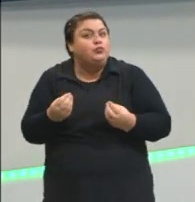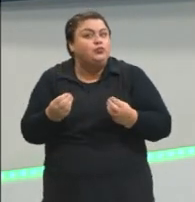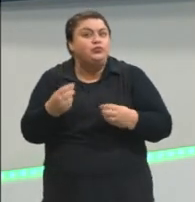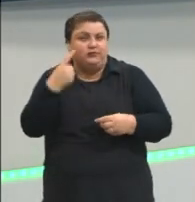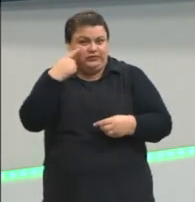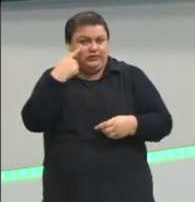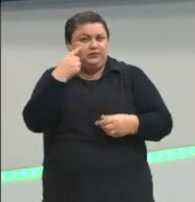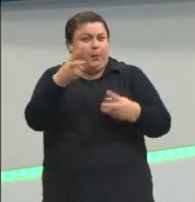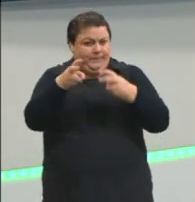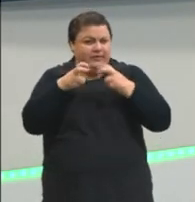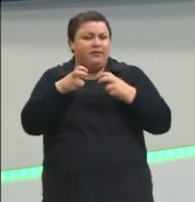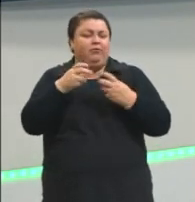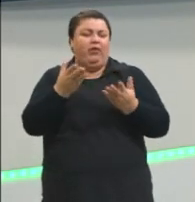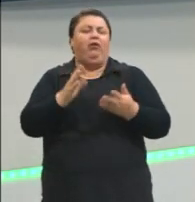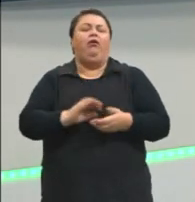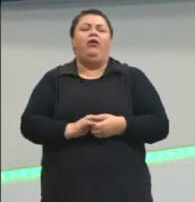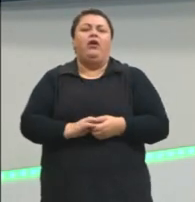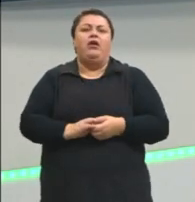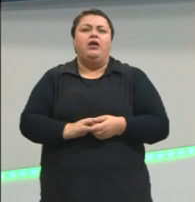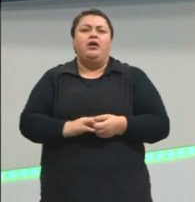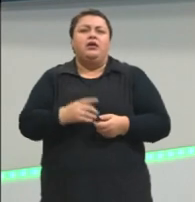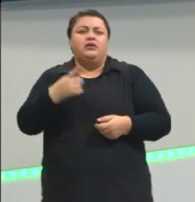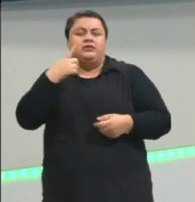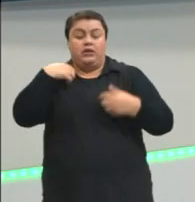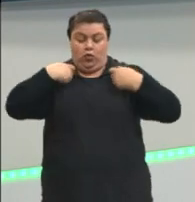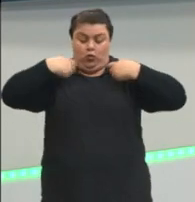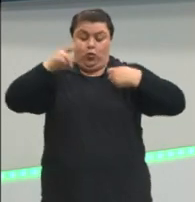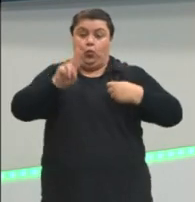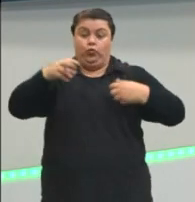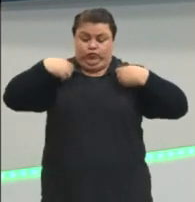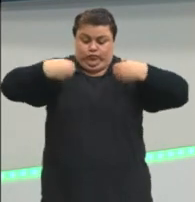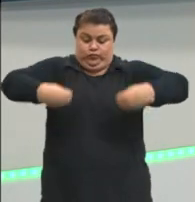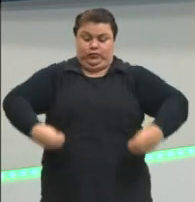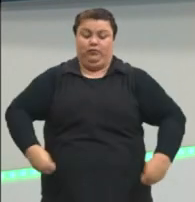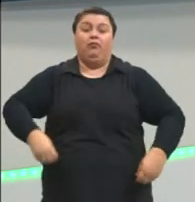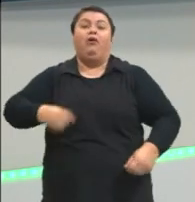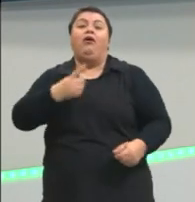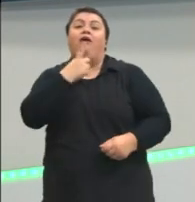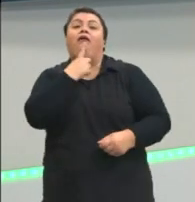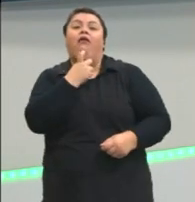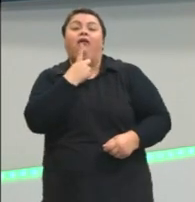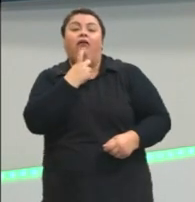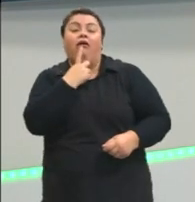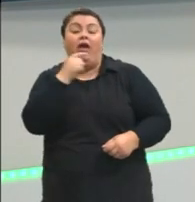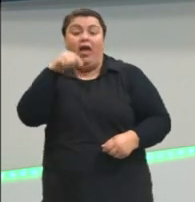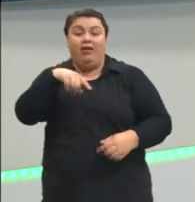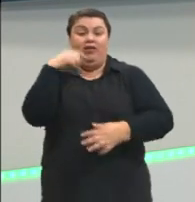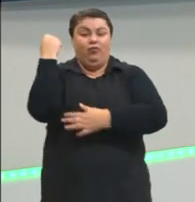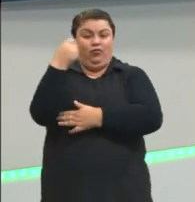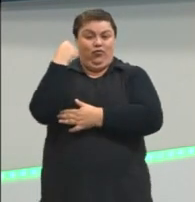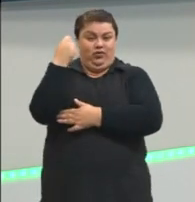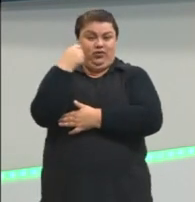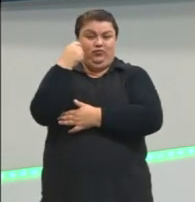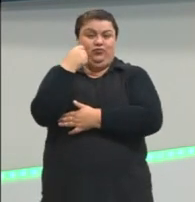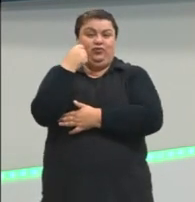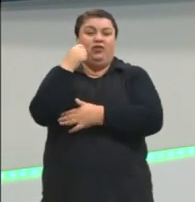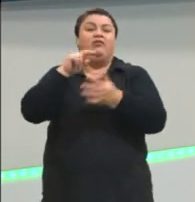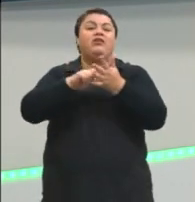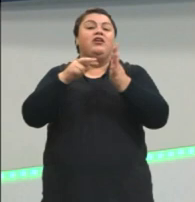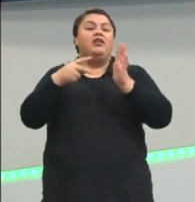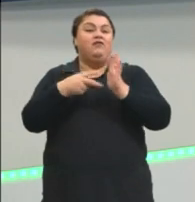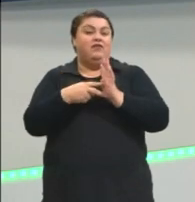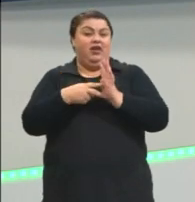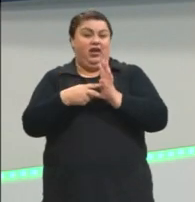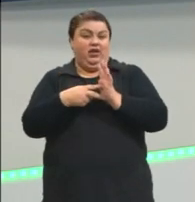isso ao longo do tempo. Se eu visto uma camiseta vermelha aqui no Rio Grande do Sul, significa que eu